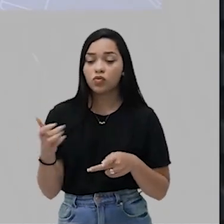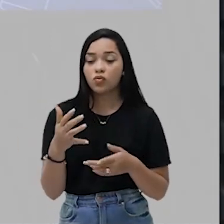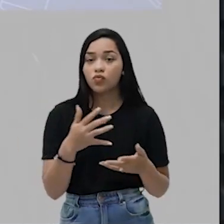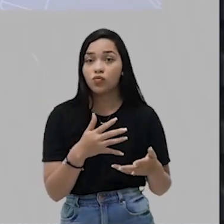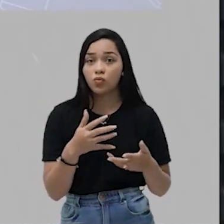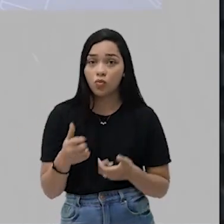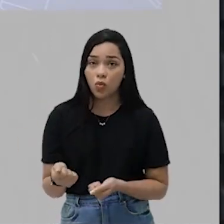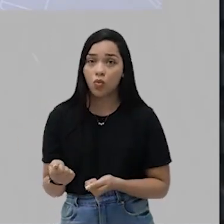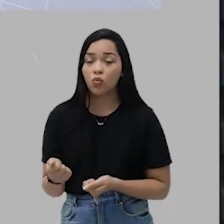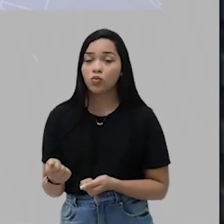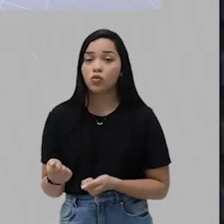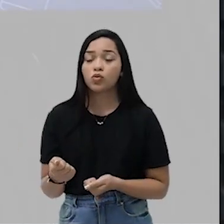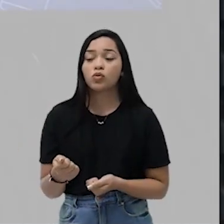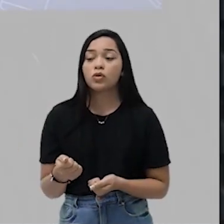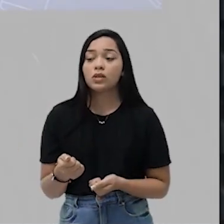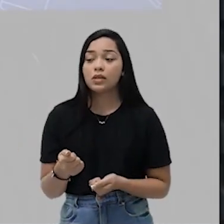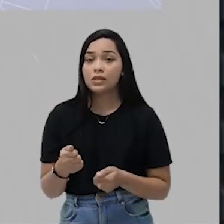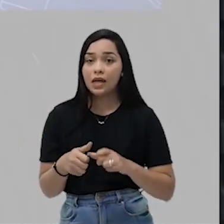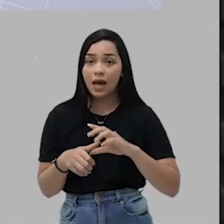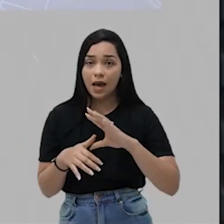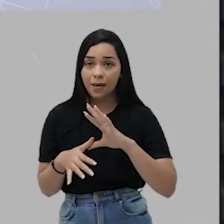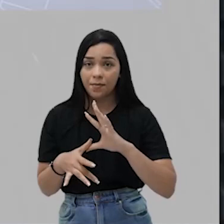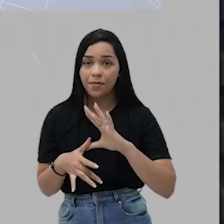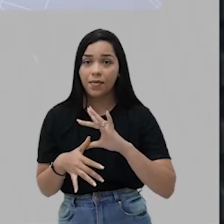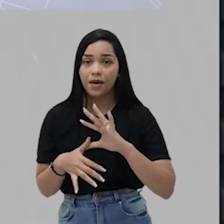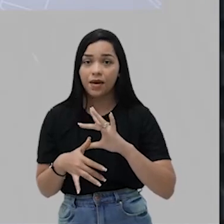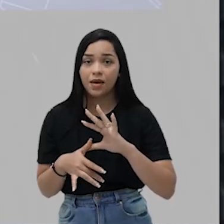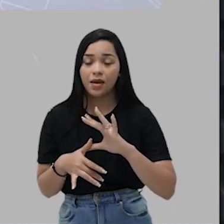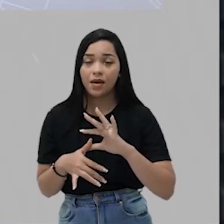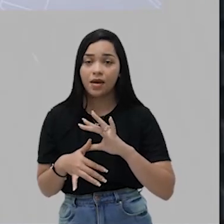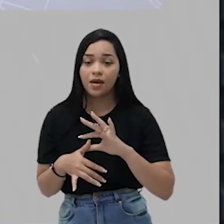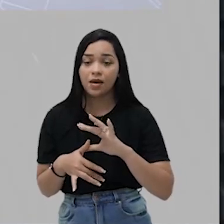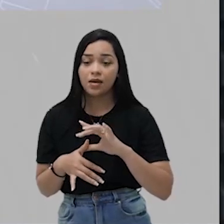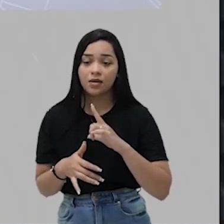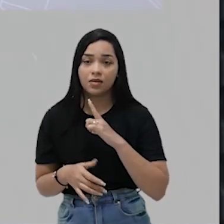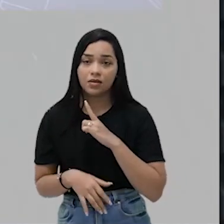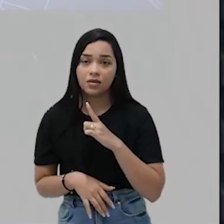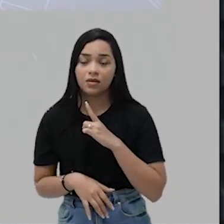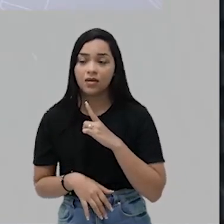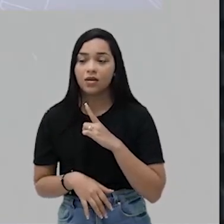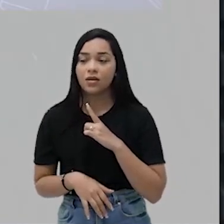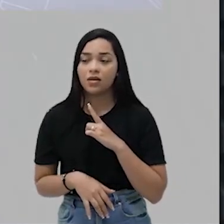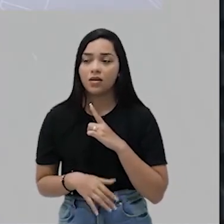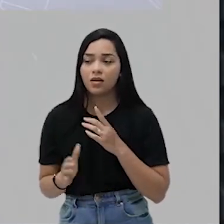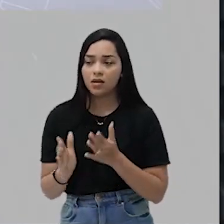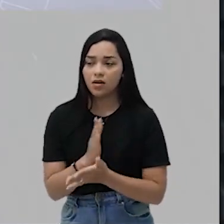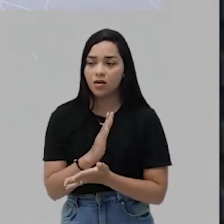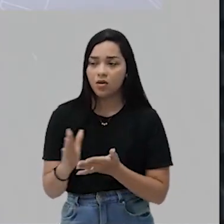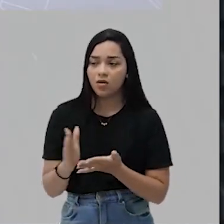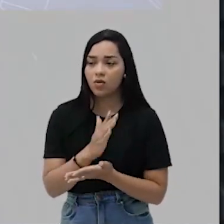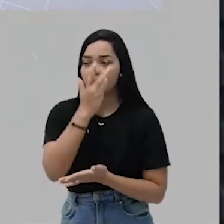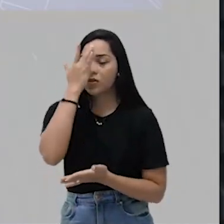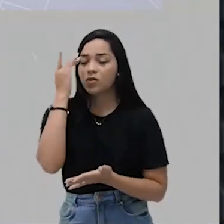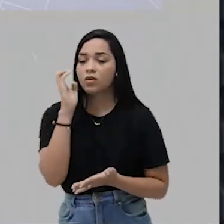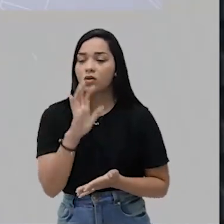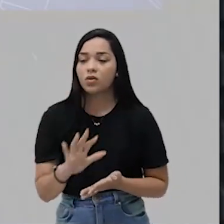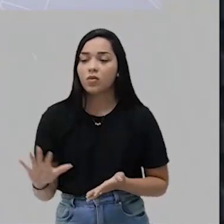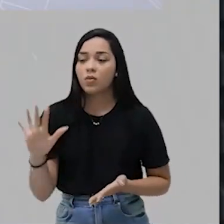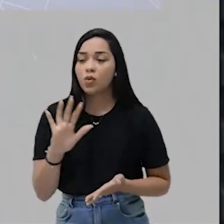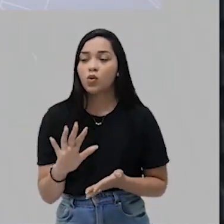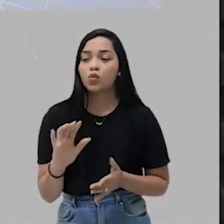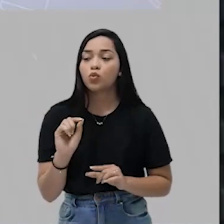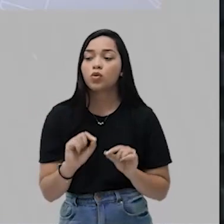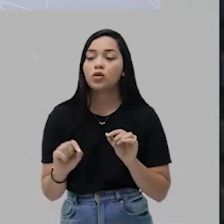os povos da América, os nativos, os gentios, ou como os europeus denominaram